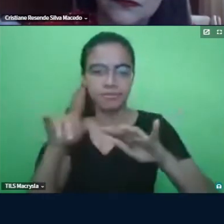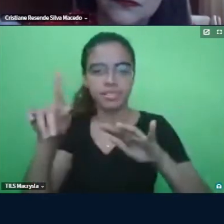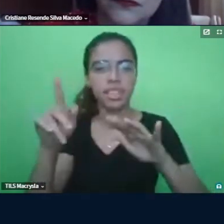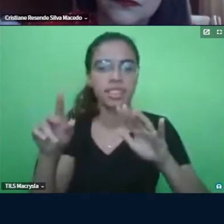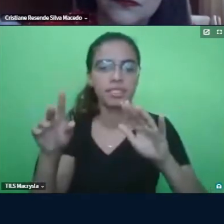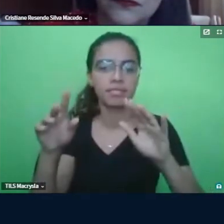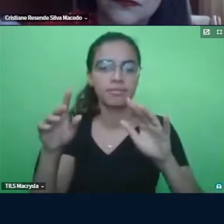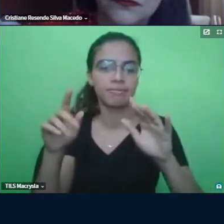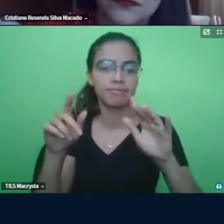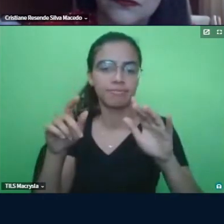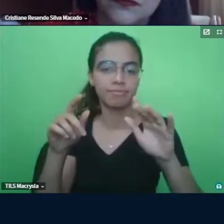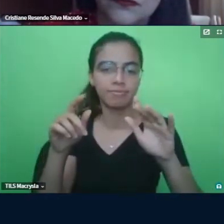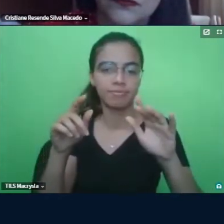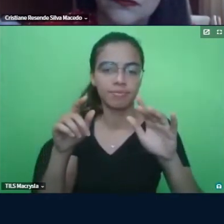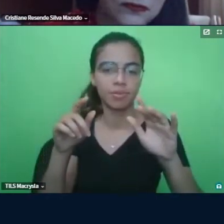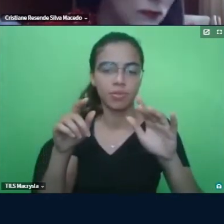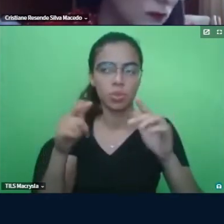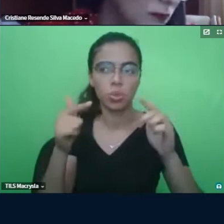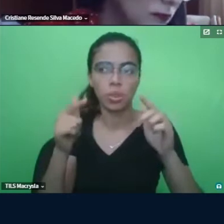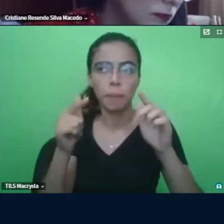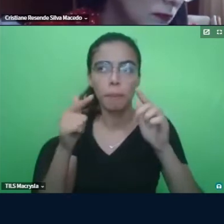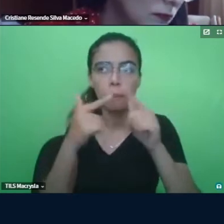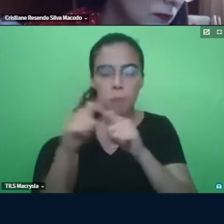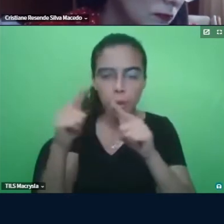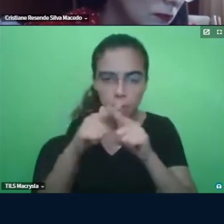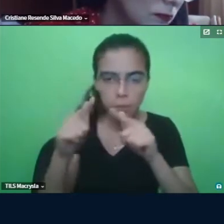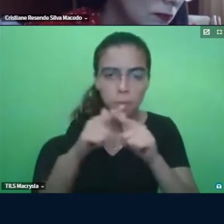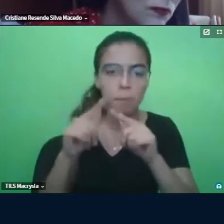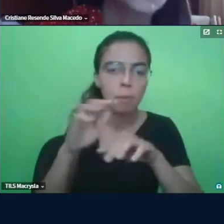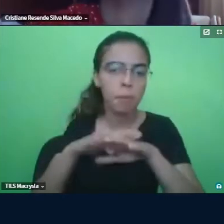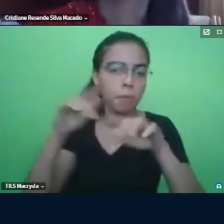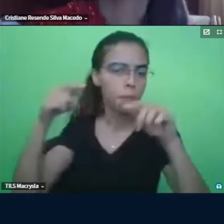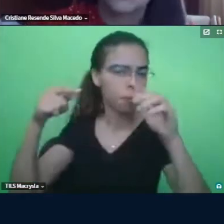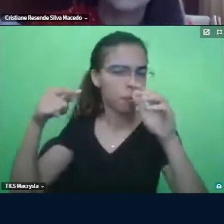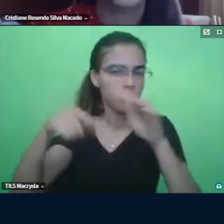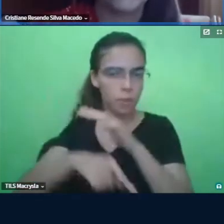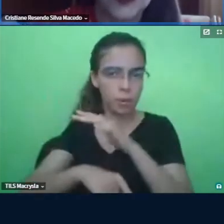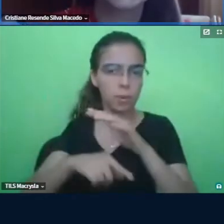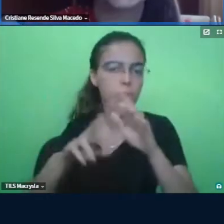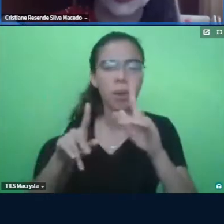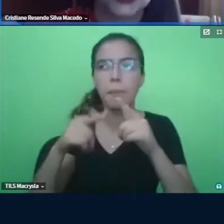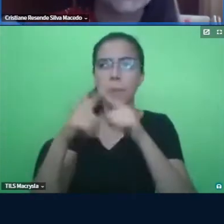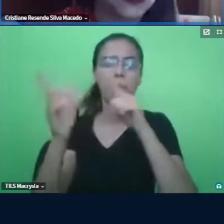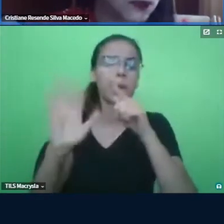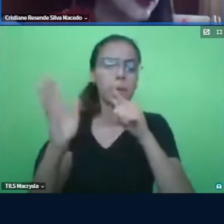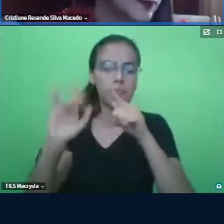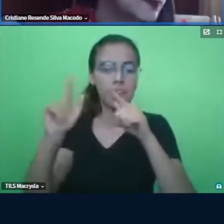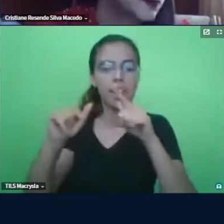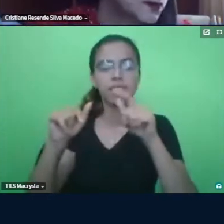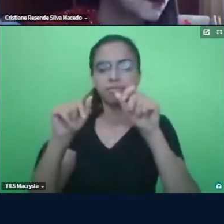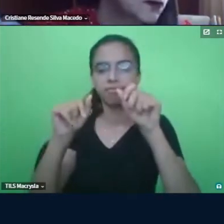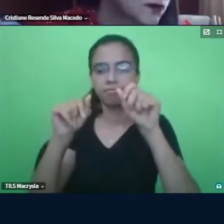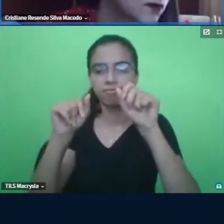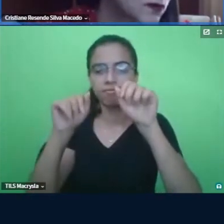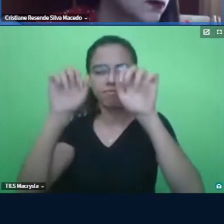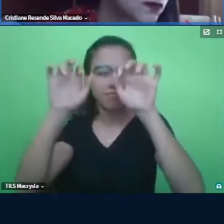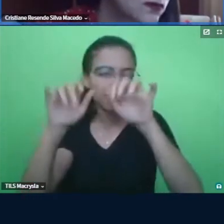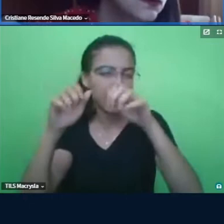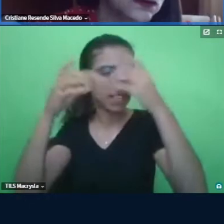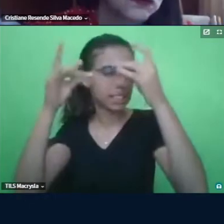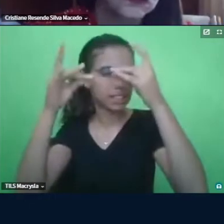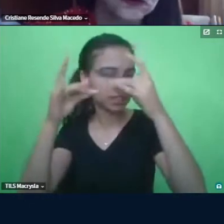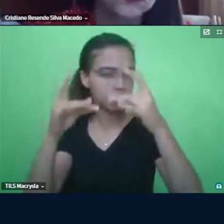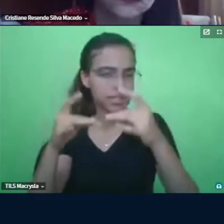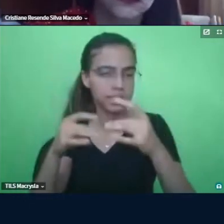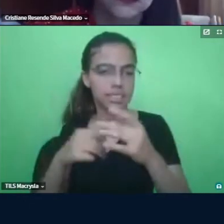você não problematizar ou, às vezes, modalizar. Acho que a palavra não é nem problematizar, porque como está na fundamentação teórica, né?